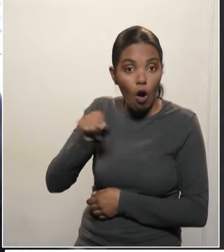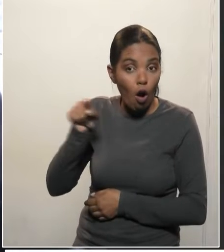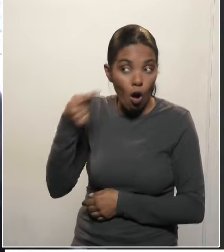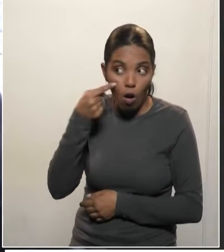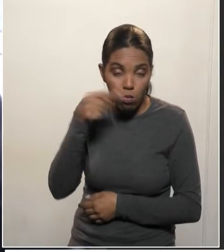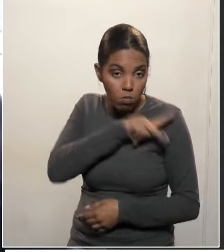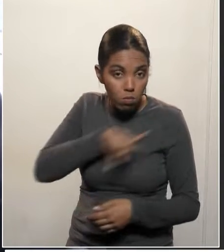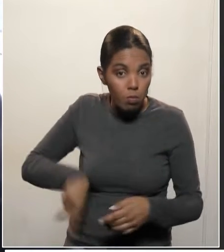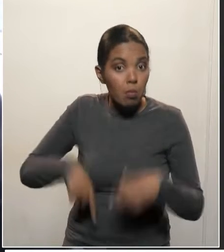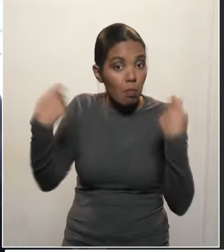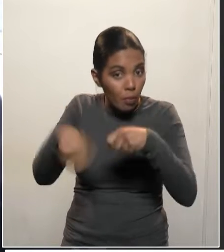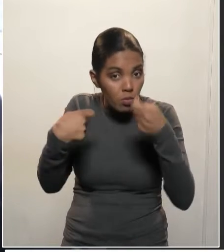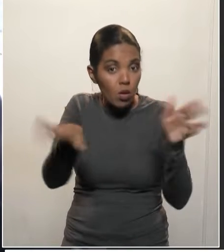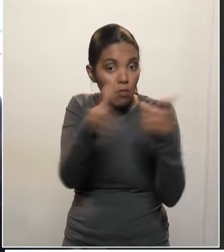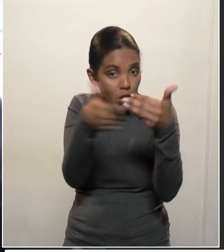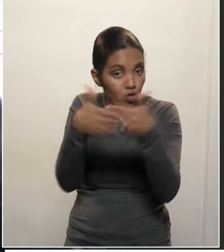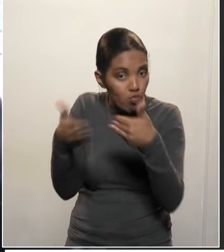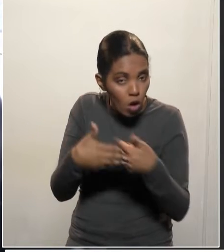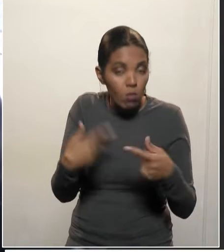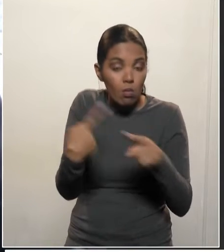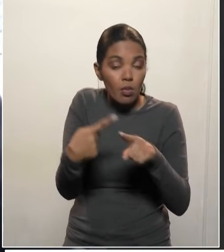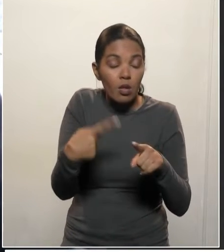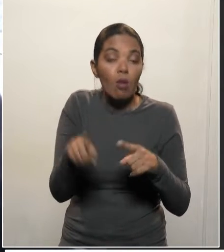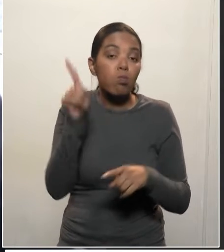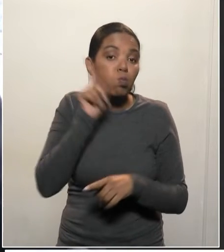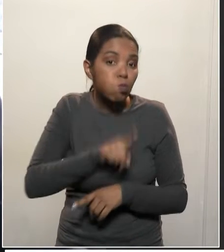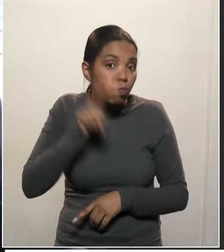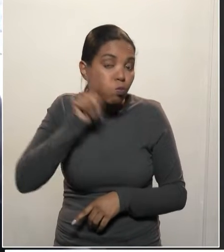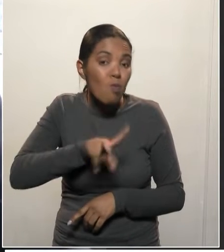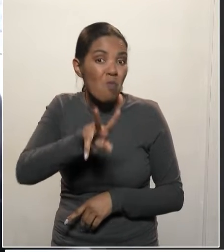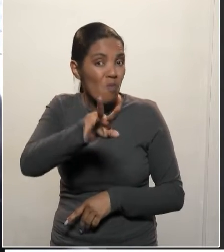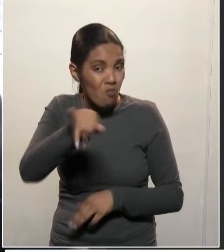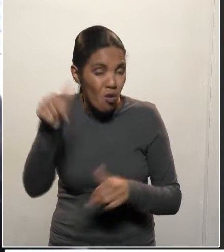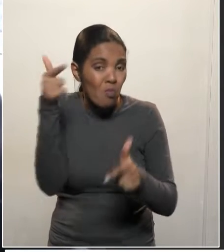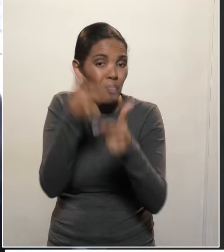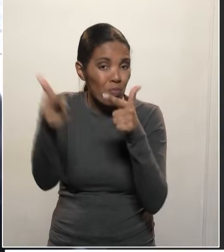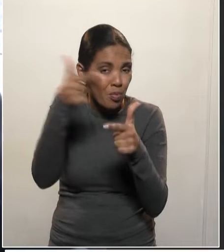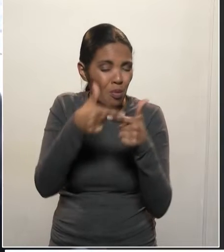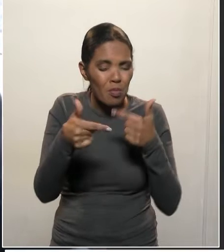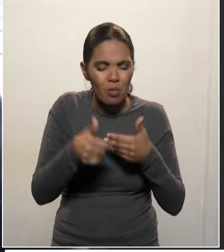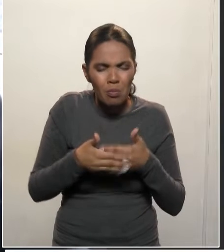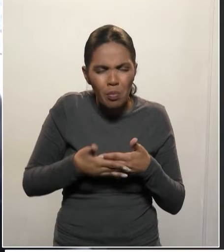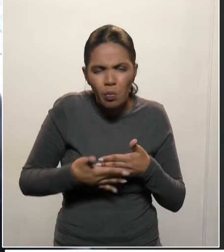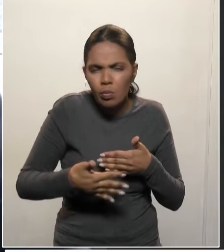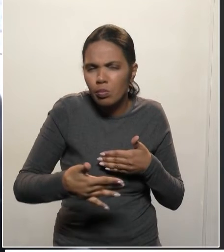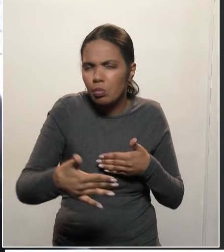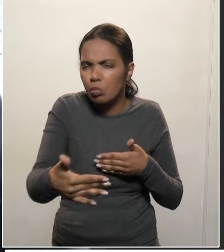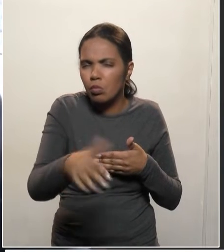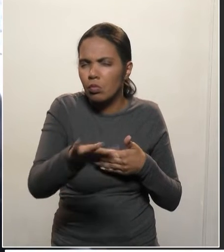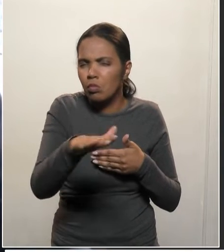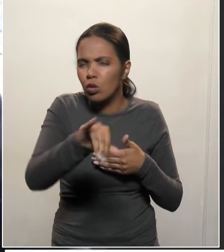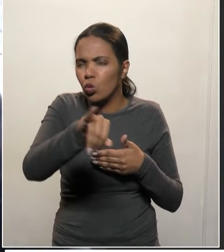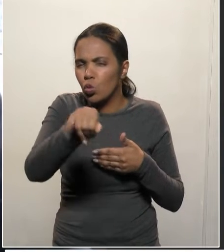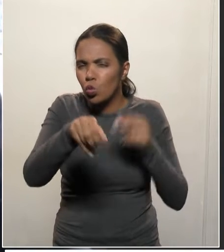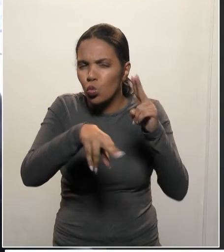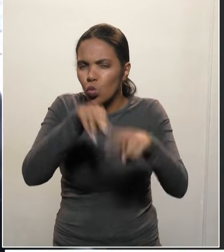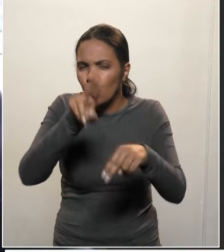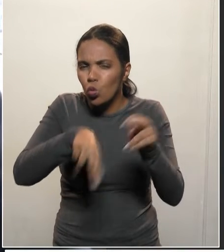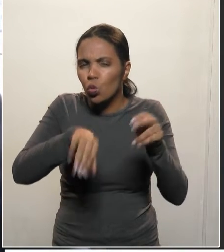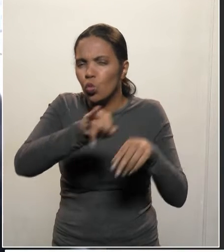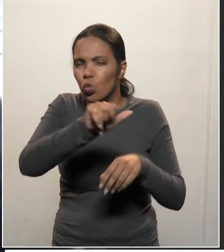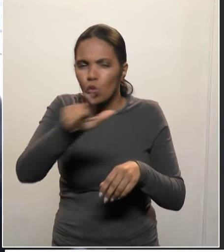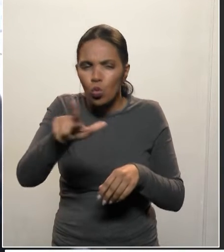inclusive lockdown, os Estados Unidos poderiam ter, num período até julho, agosto,